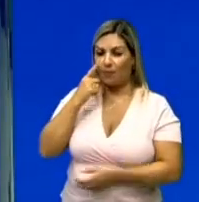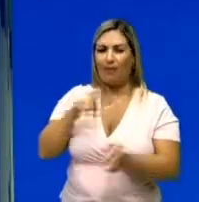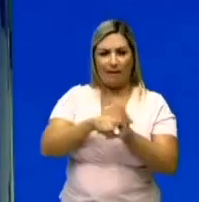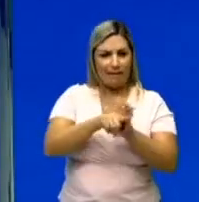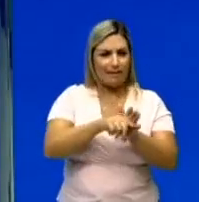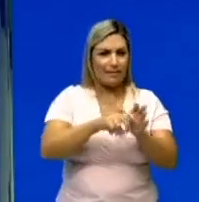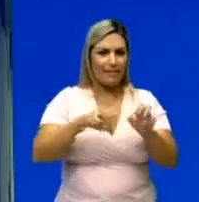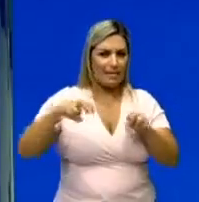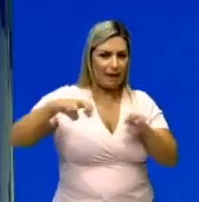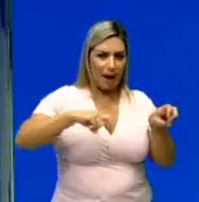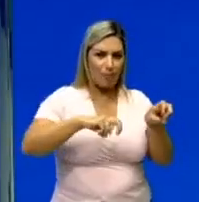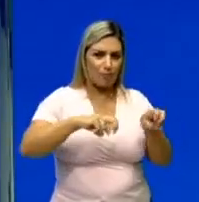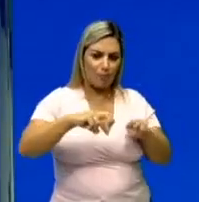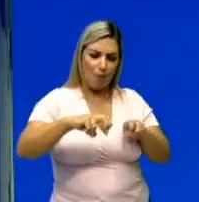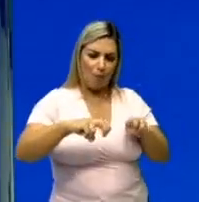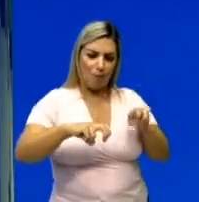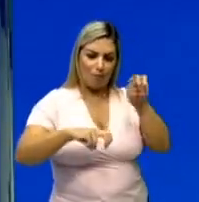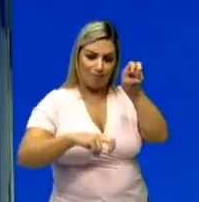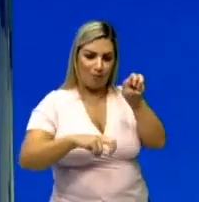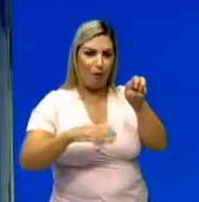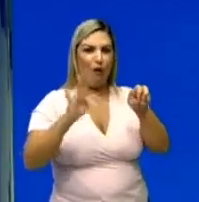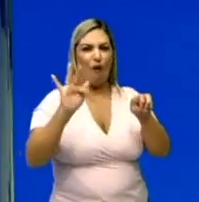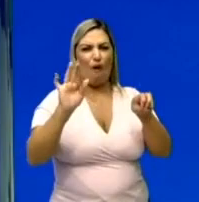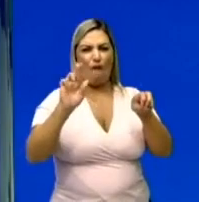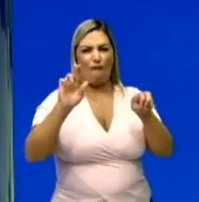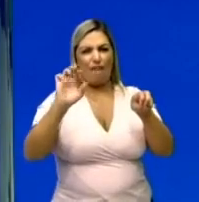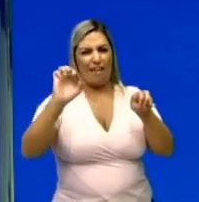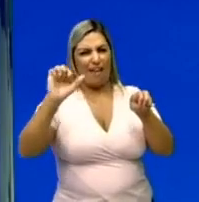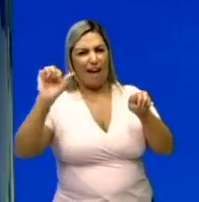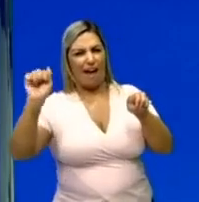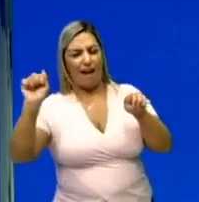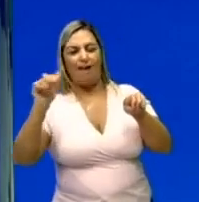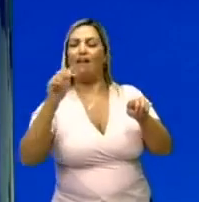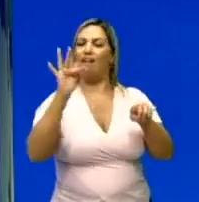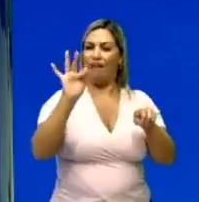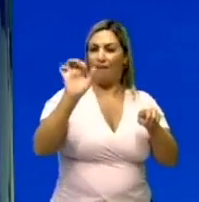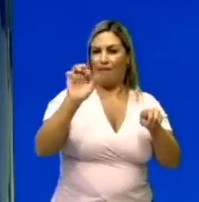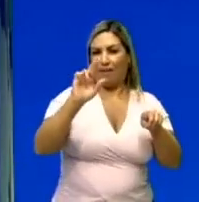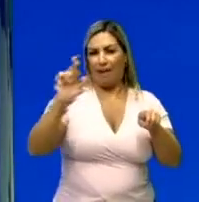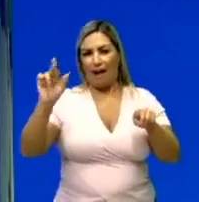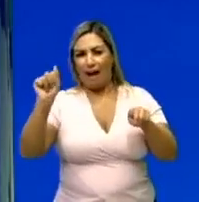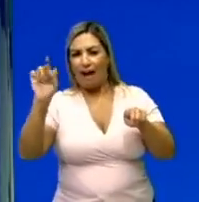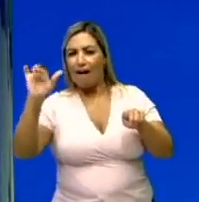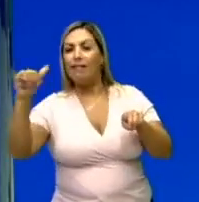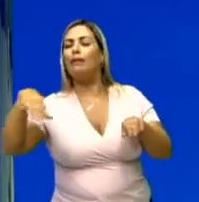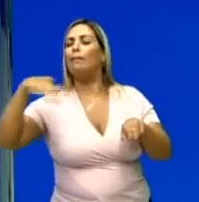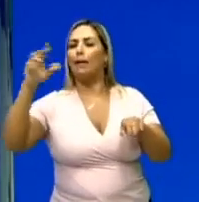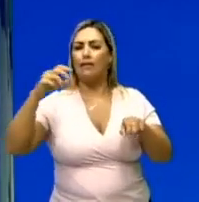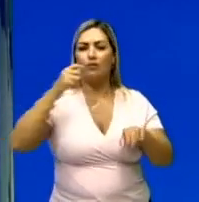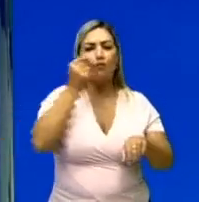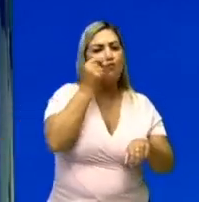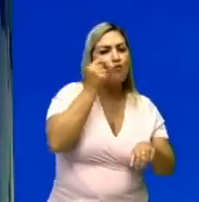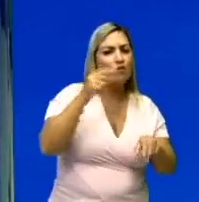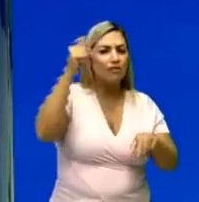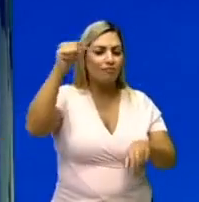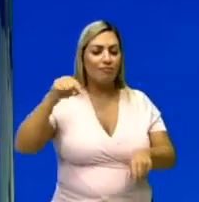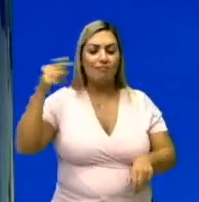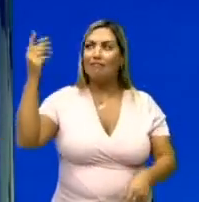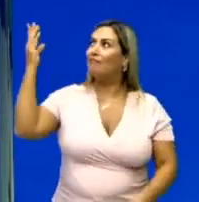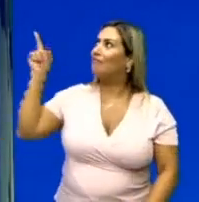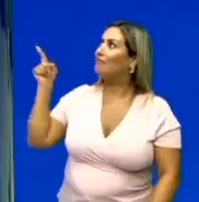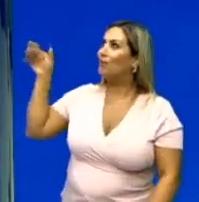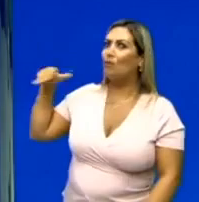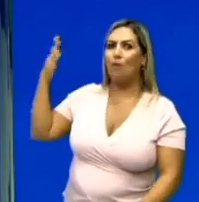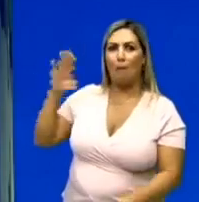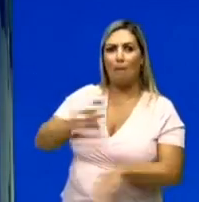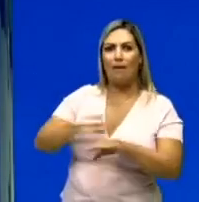analiso um carro, eu coloco uma Ferrari e um carro 1.0 para correr, o Fusqueta. Quem ganha essa corrida? É fácil